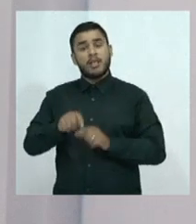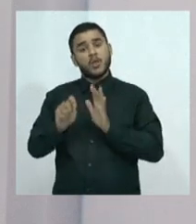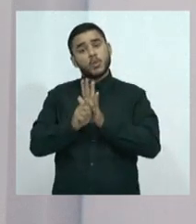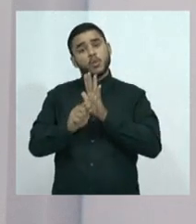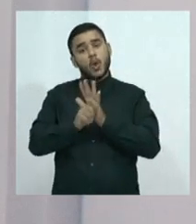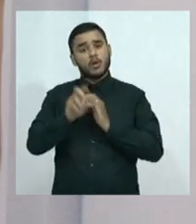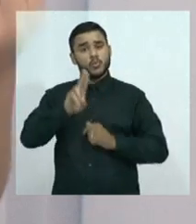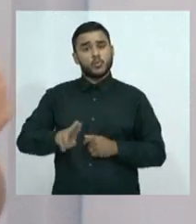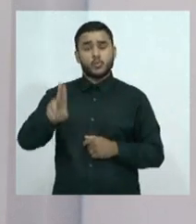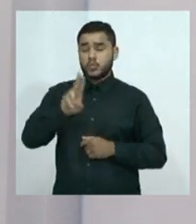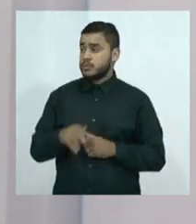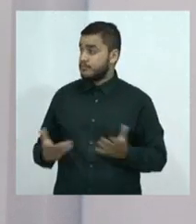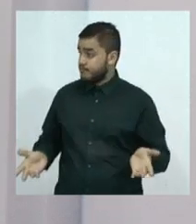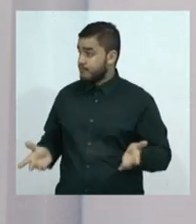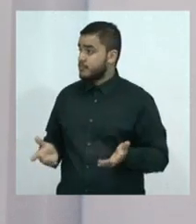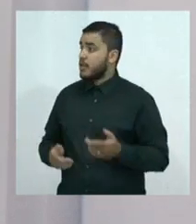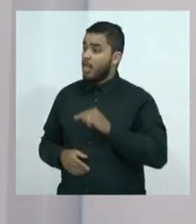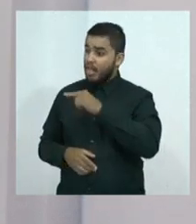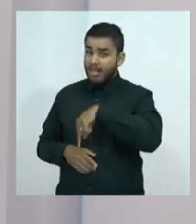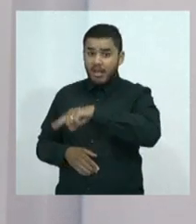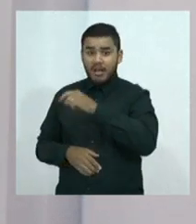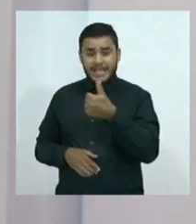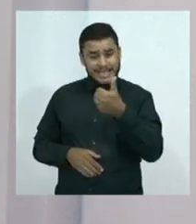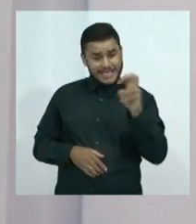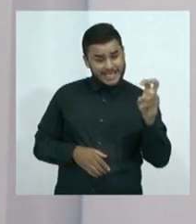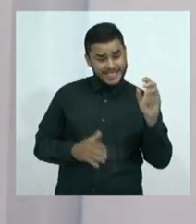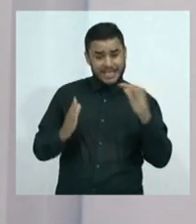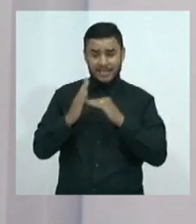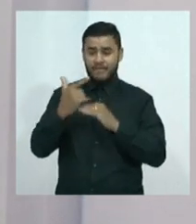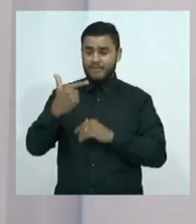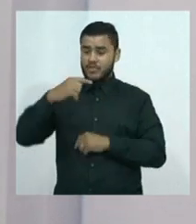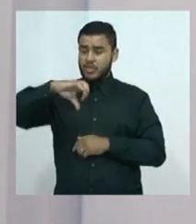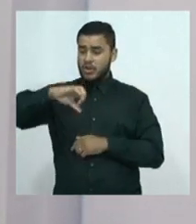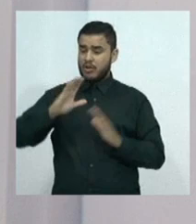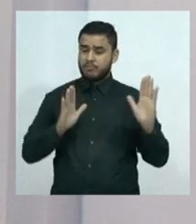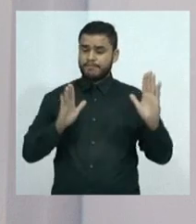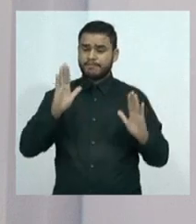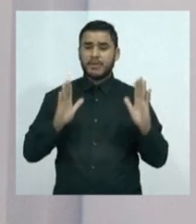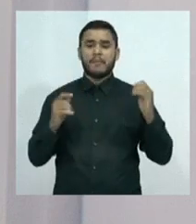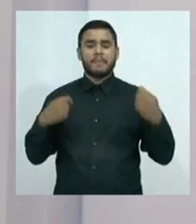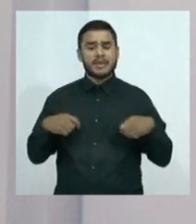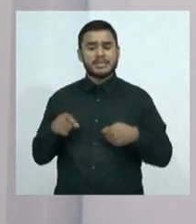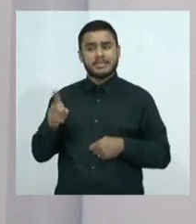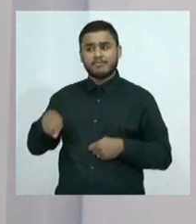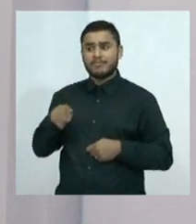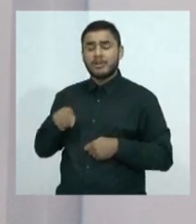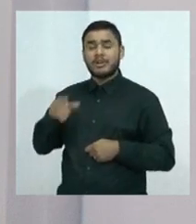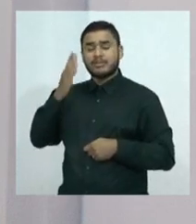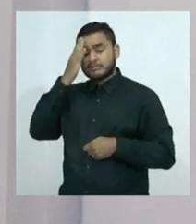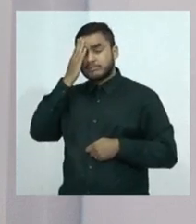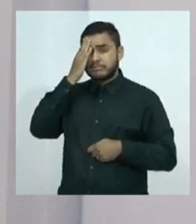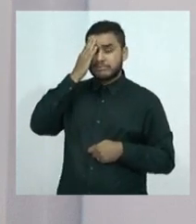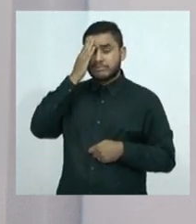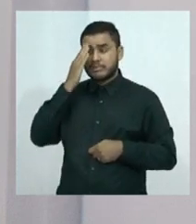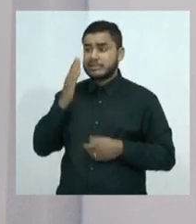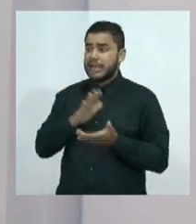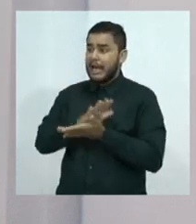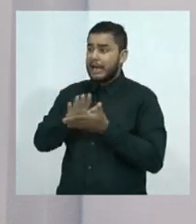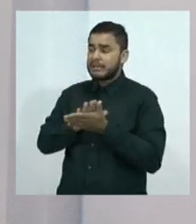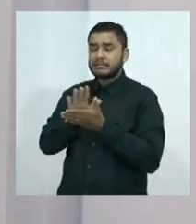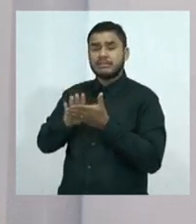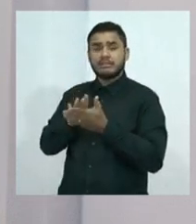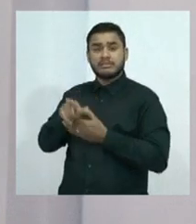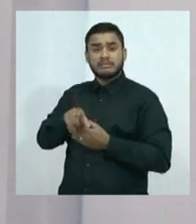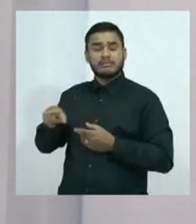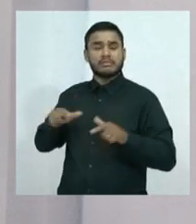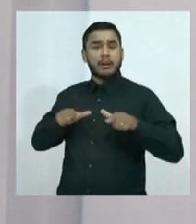Não seja somente questão de trabalho e de estudo, mas envolvimento com a arte, outro tipo de atividade, para ocupar a